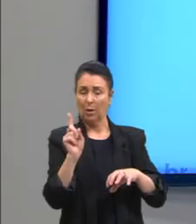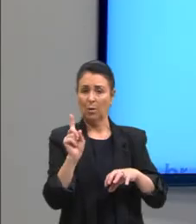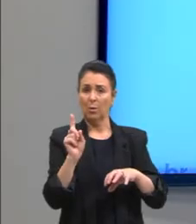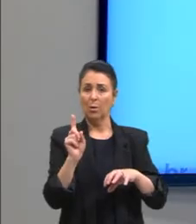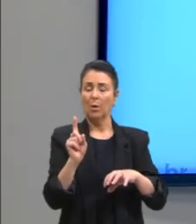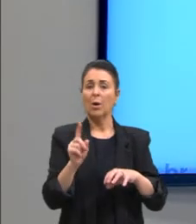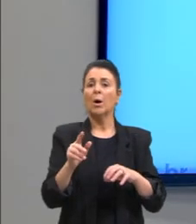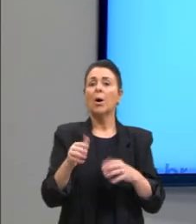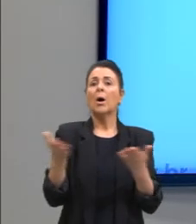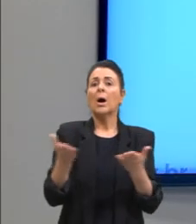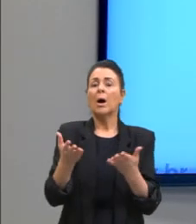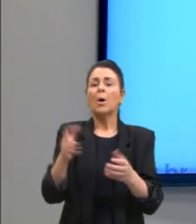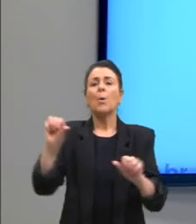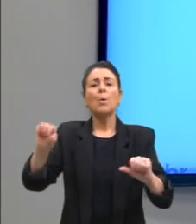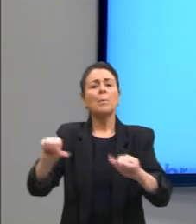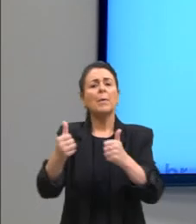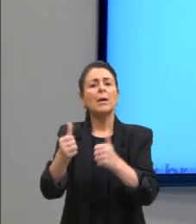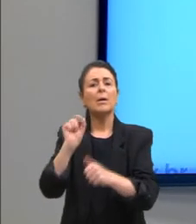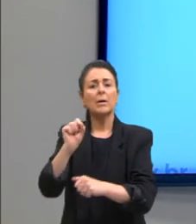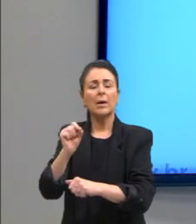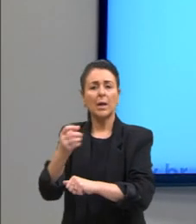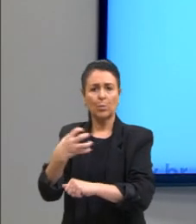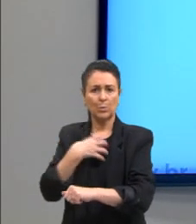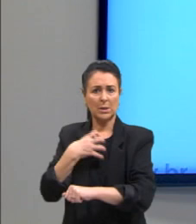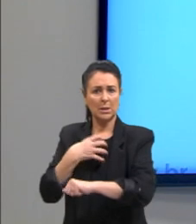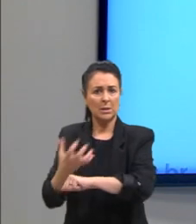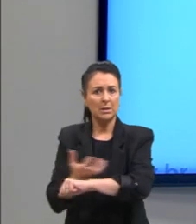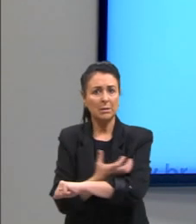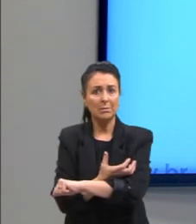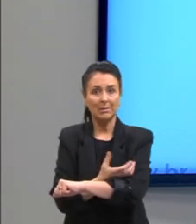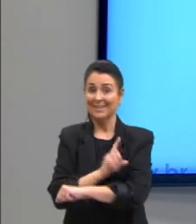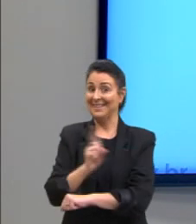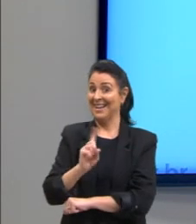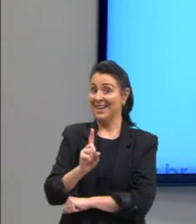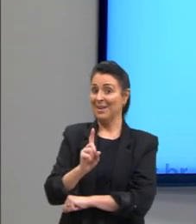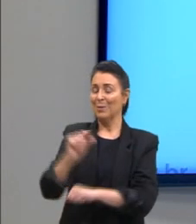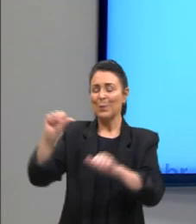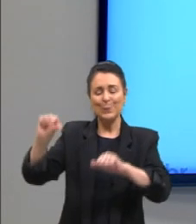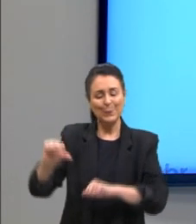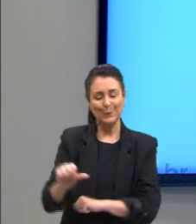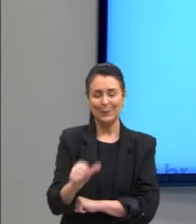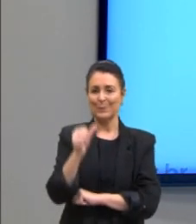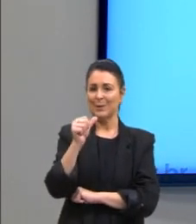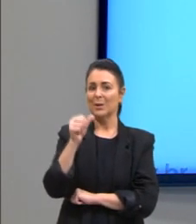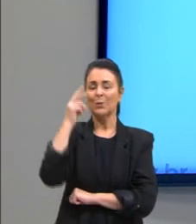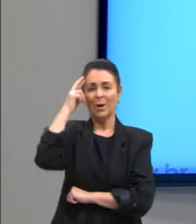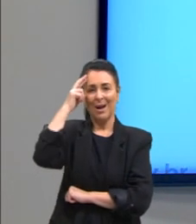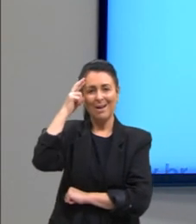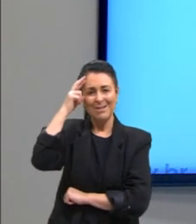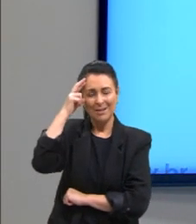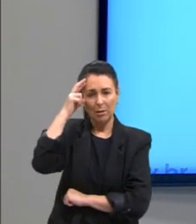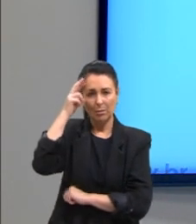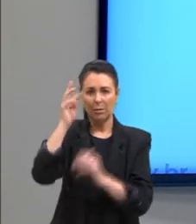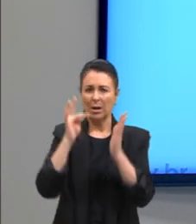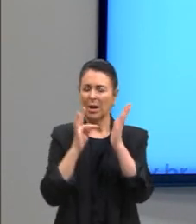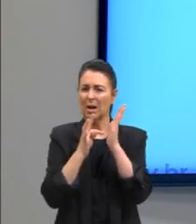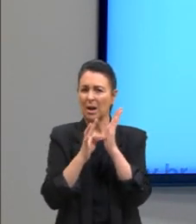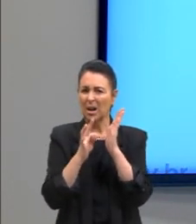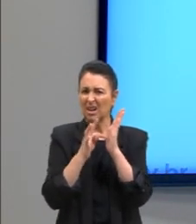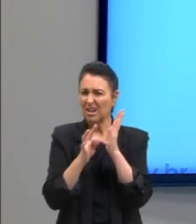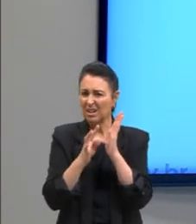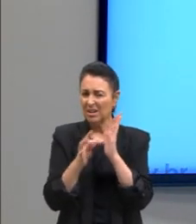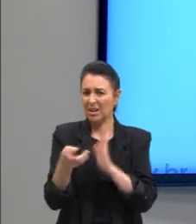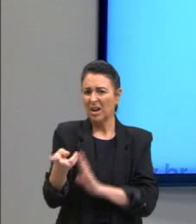Privilegiando os sentidos? Não, ele privilegiava a razão. O conhecimento verdadeiro era o racional. Atendendo-se à posição de